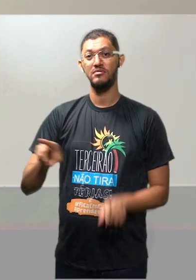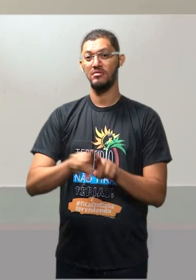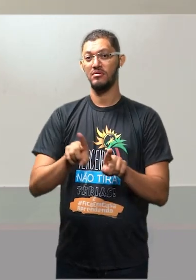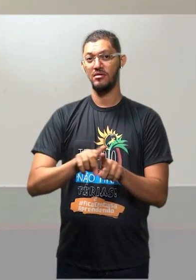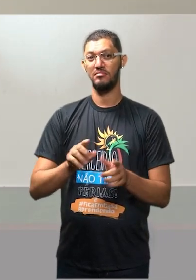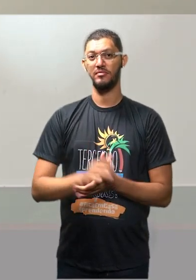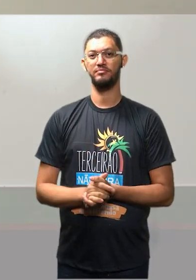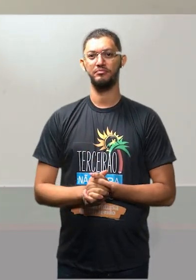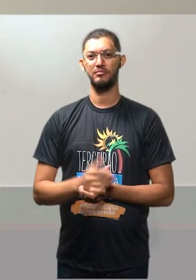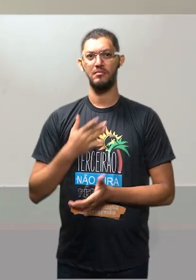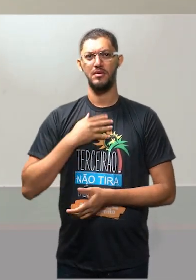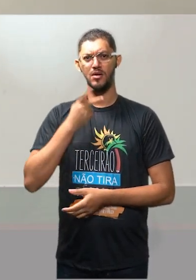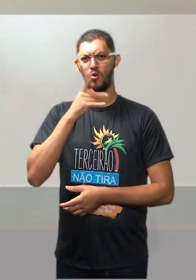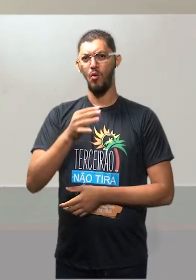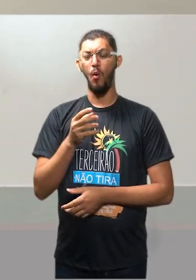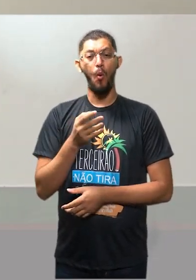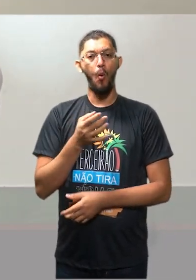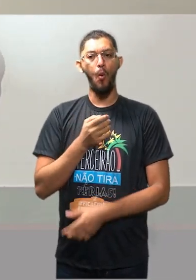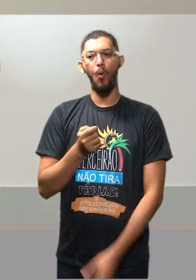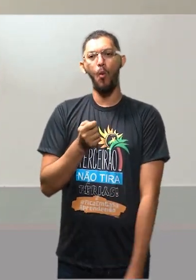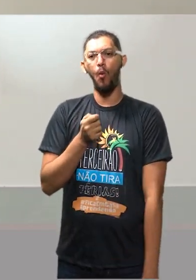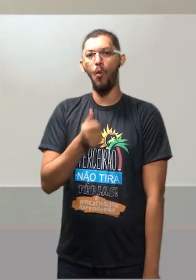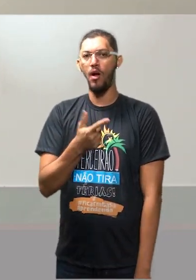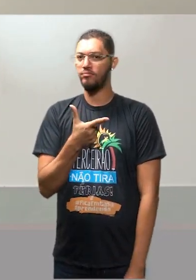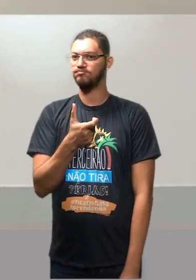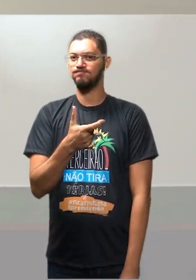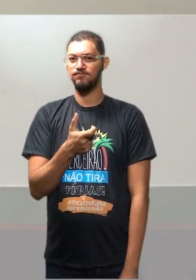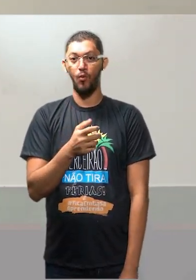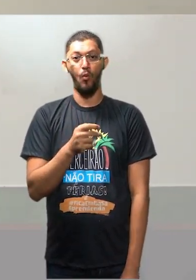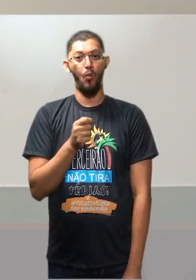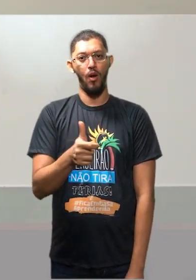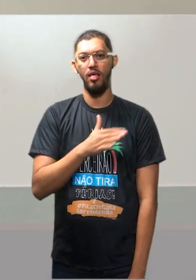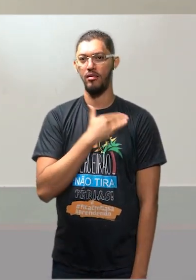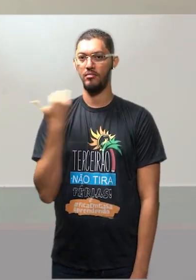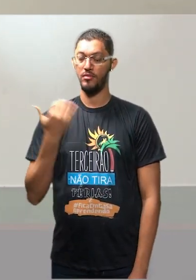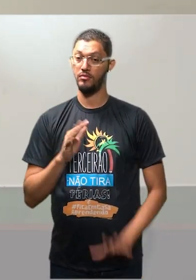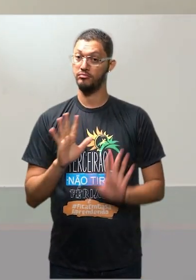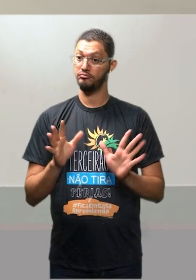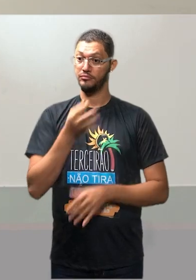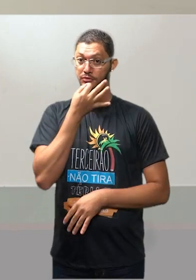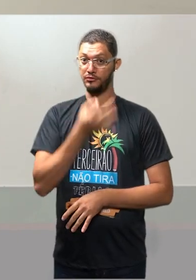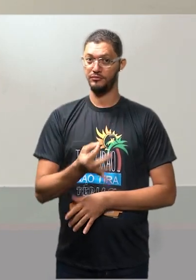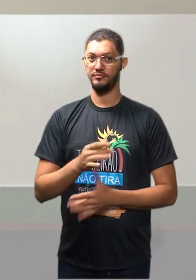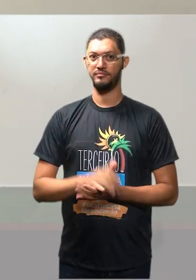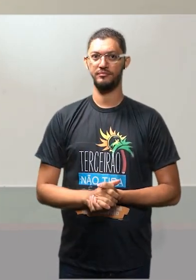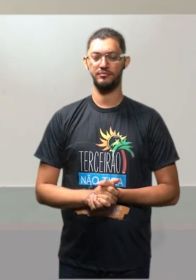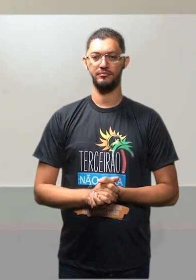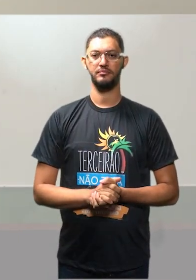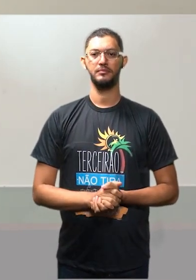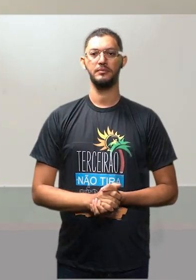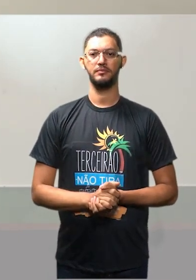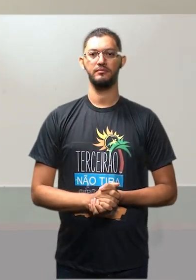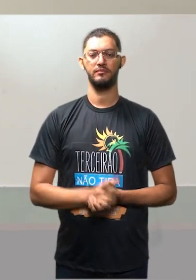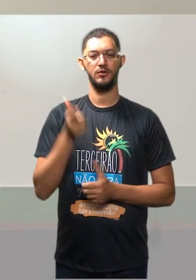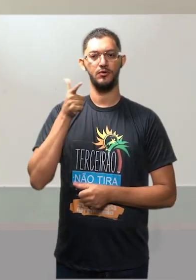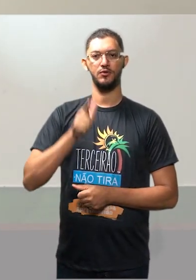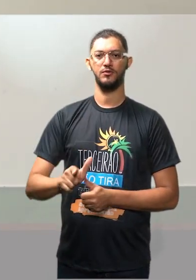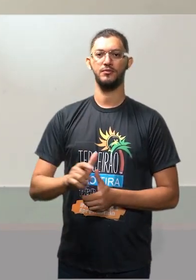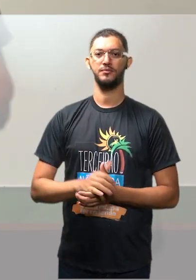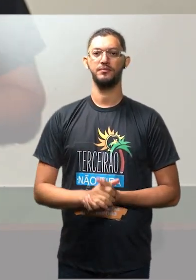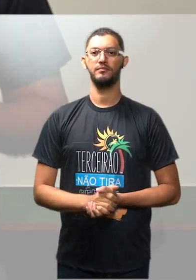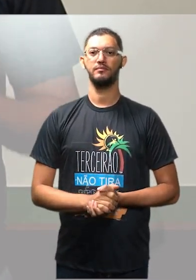ok? Onde meu pai quase pegou uma bala e quase morre. Não era nem pra eu estar aqui, tá? Segundo ele. Lá na greve da meia passagem. Continuando.